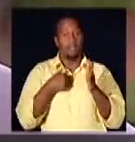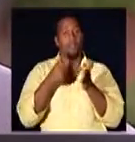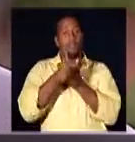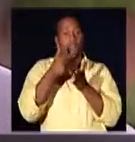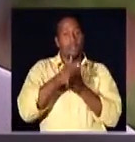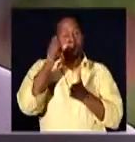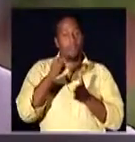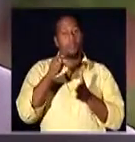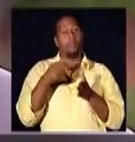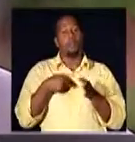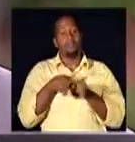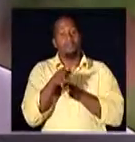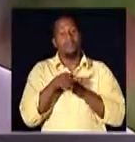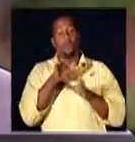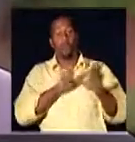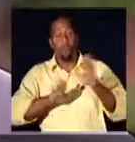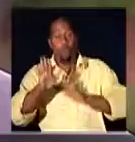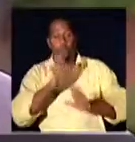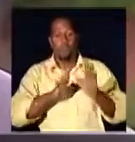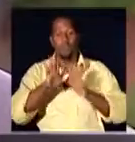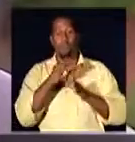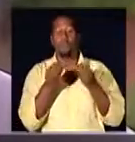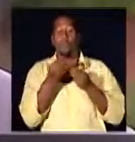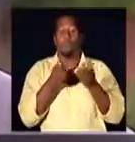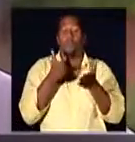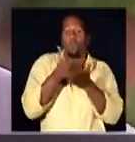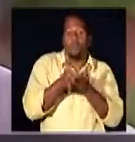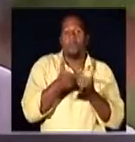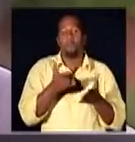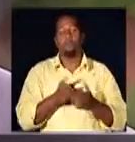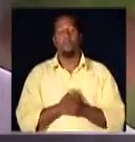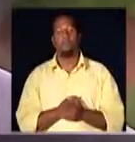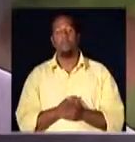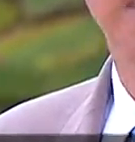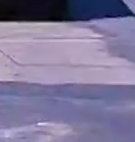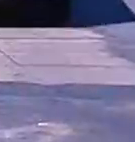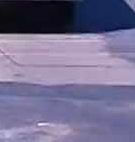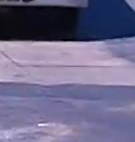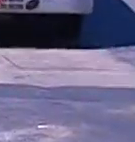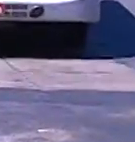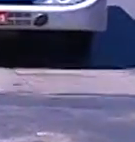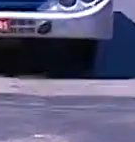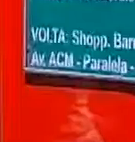com o tema, deveres e cuidados que o consumidor deve ter na hora da compra.